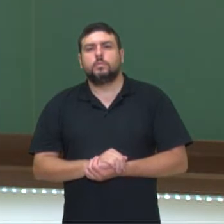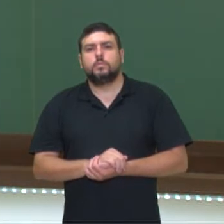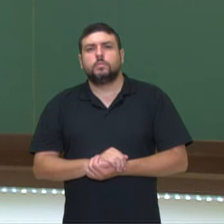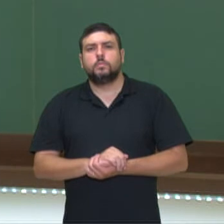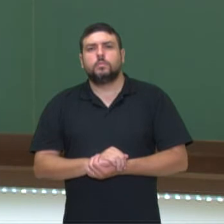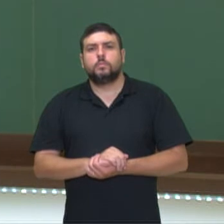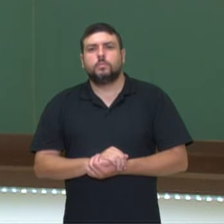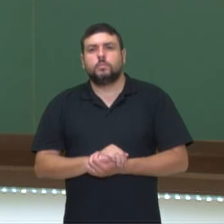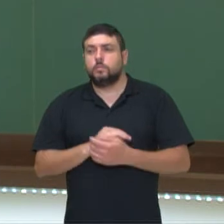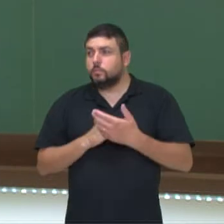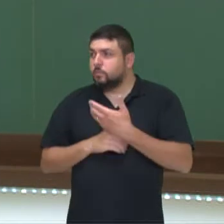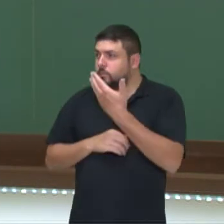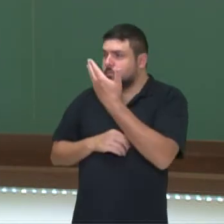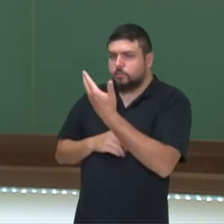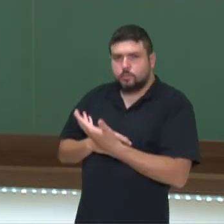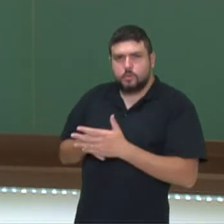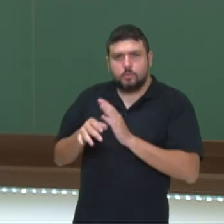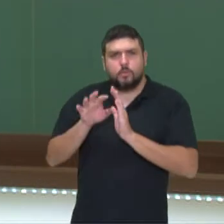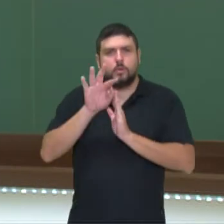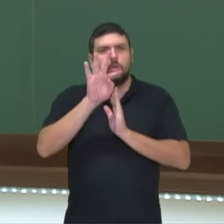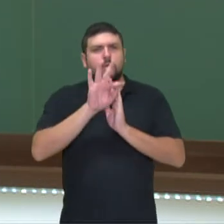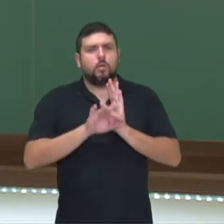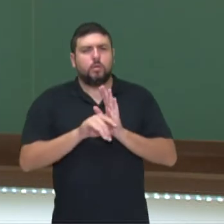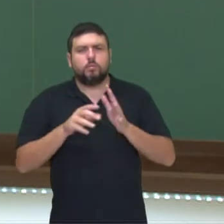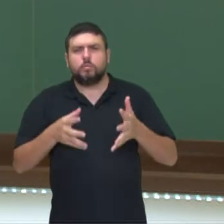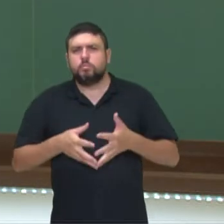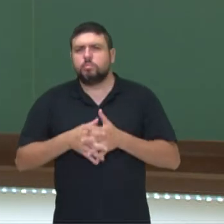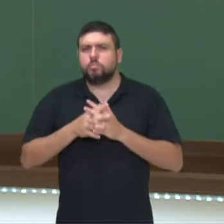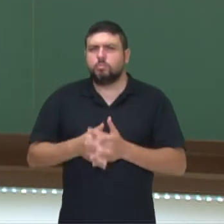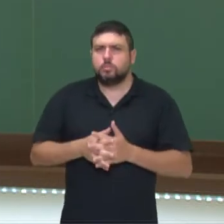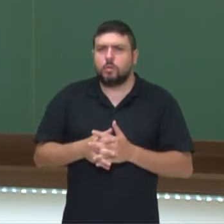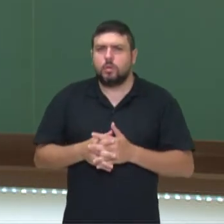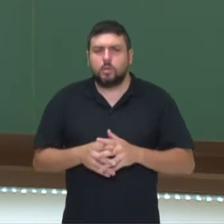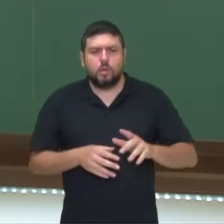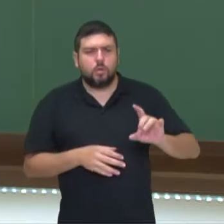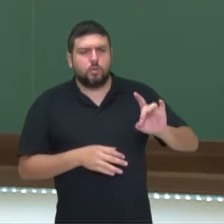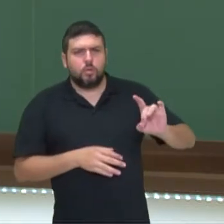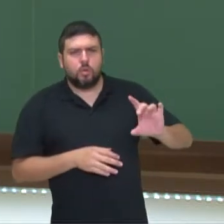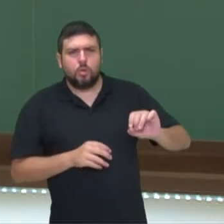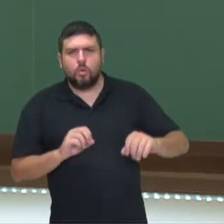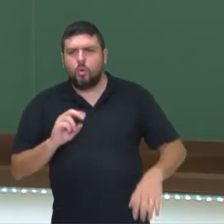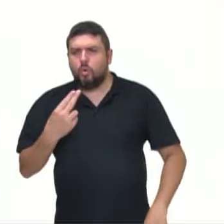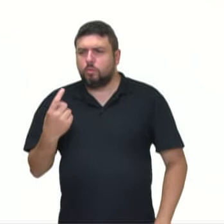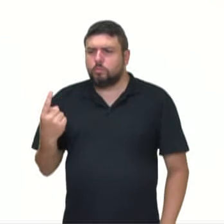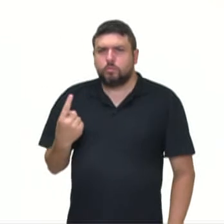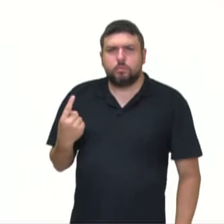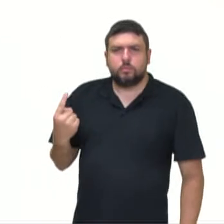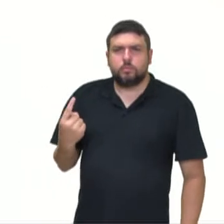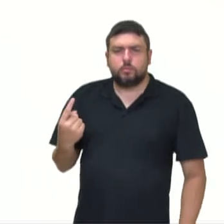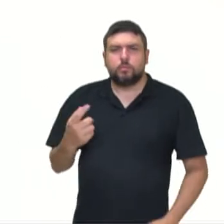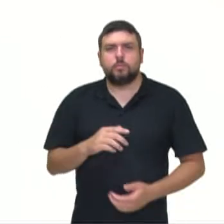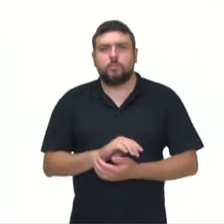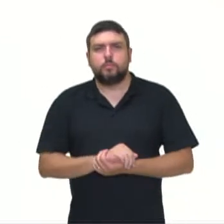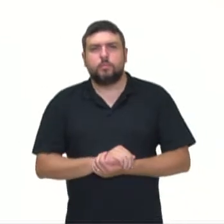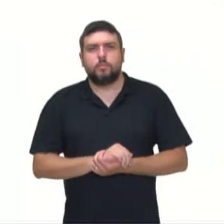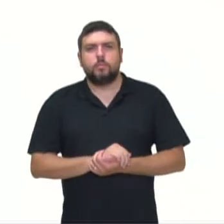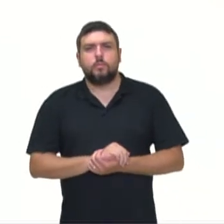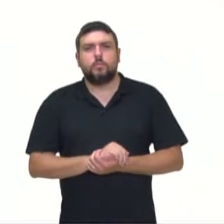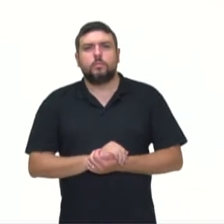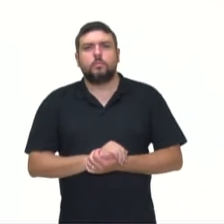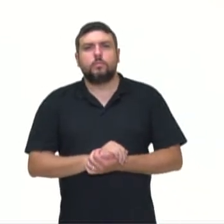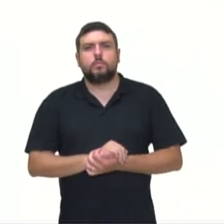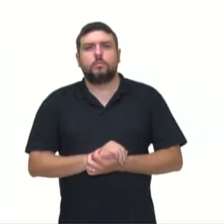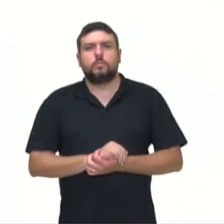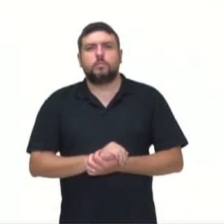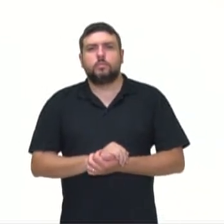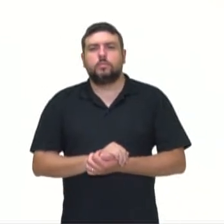ou é somente? Como assim? Ele falou que estava sozinho? Oh, diferencias. Que sentidos producen?